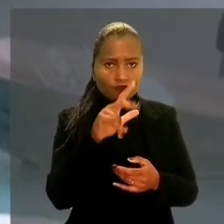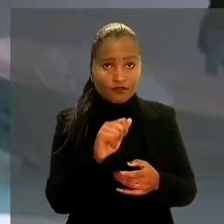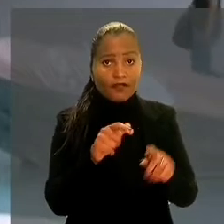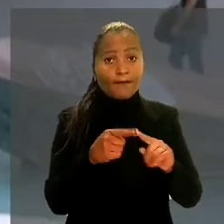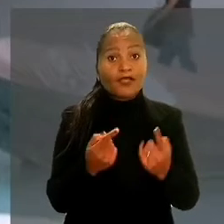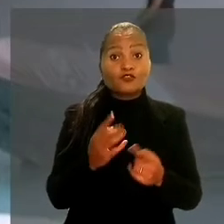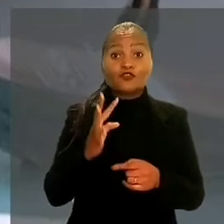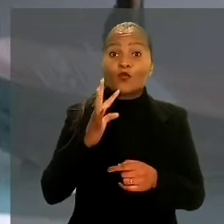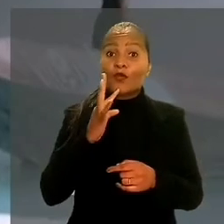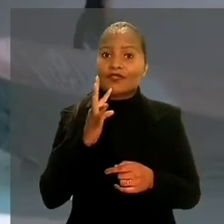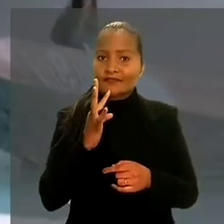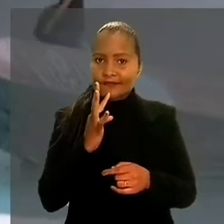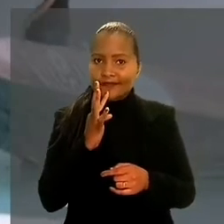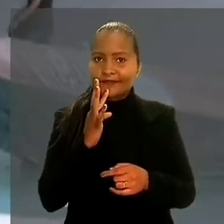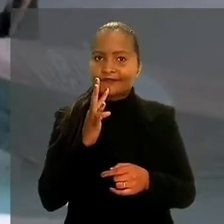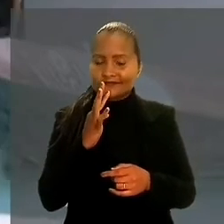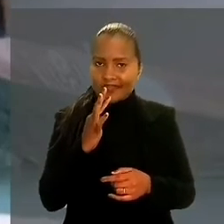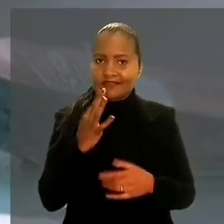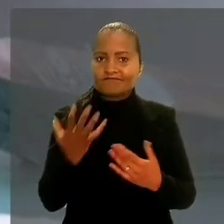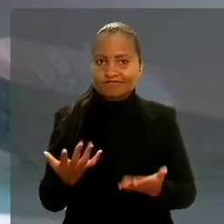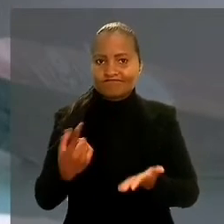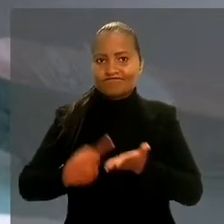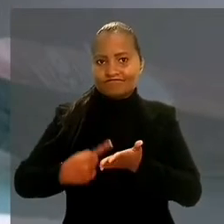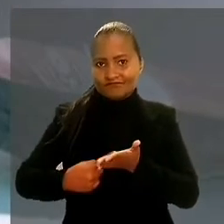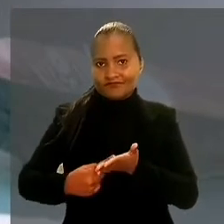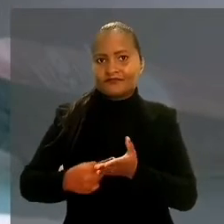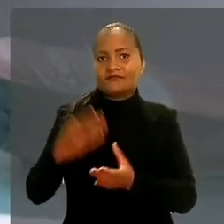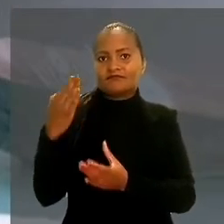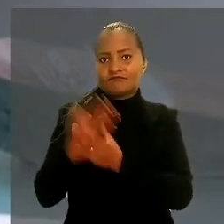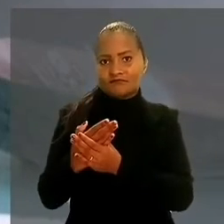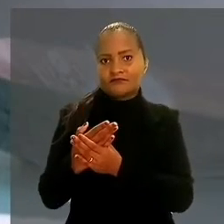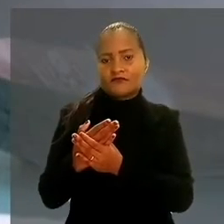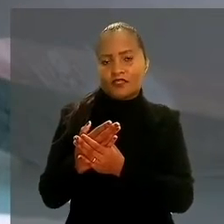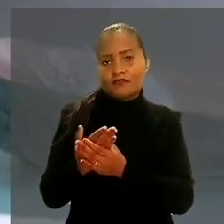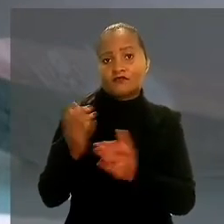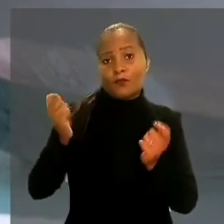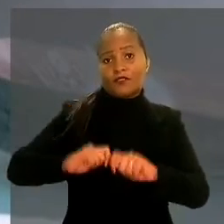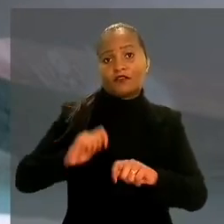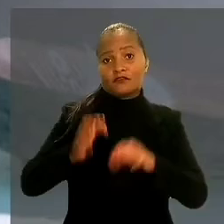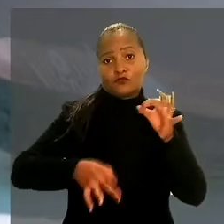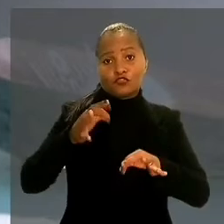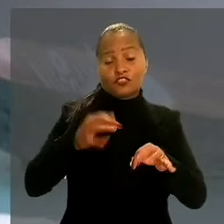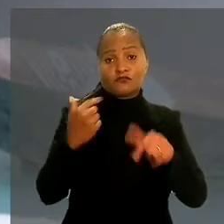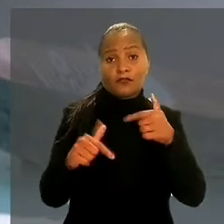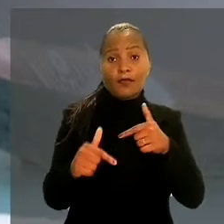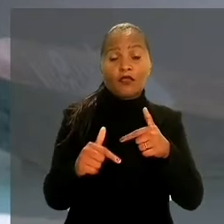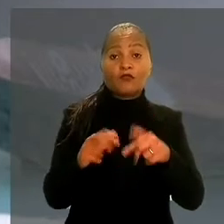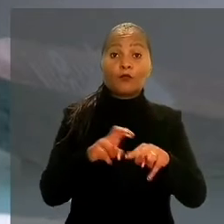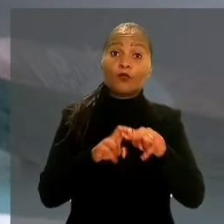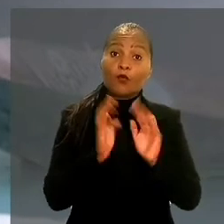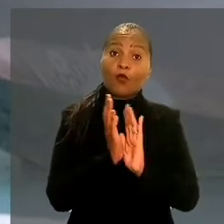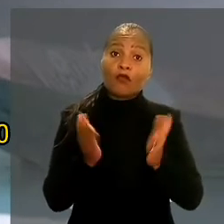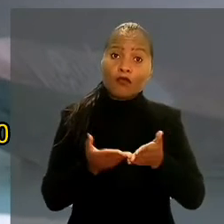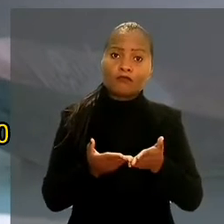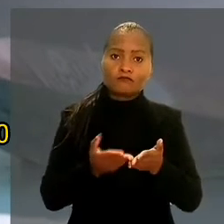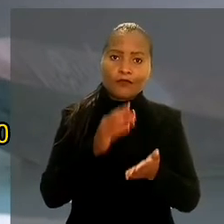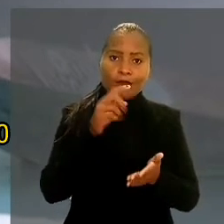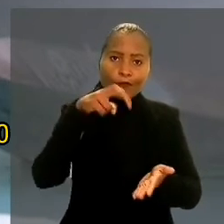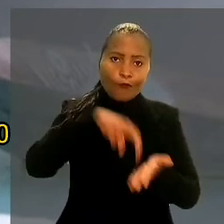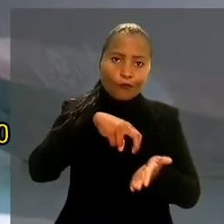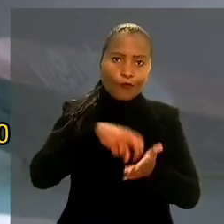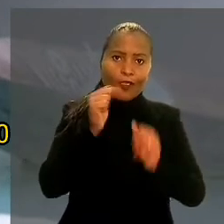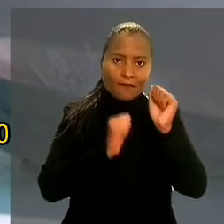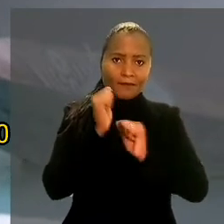mas de conhecimento com pedido de execução de acordo extrajudicial de competência da Justiça do Trabalho. Por isso, o